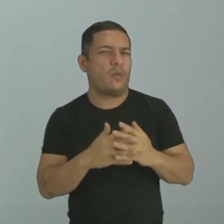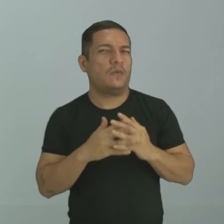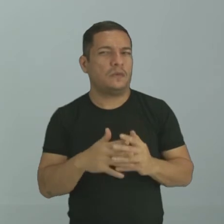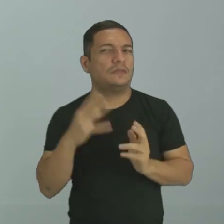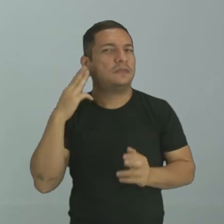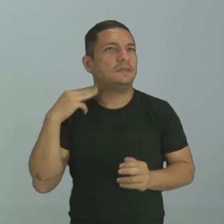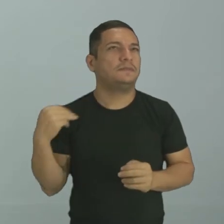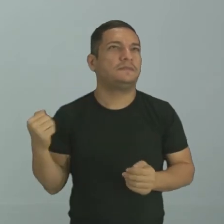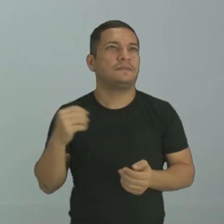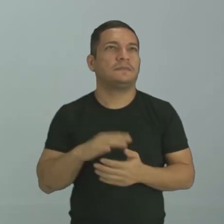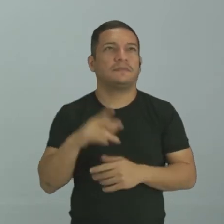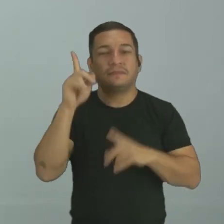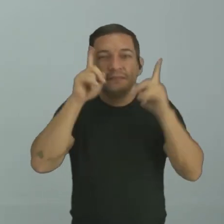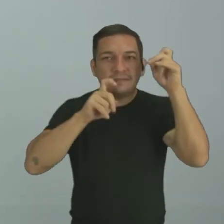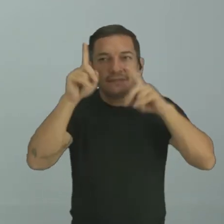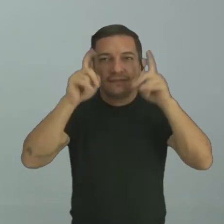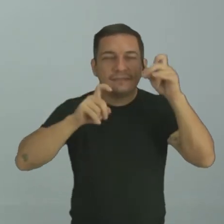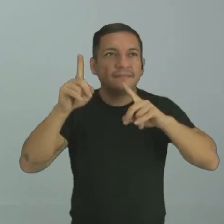expressão dela.